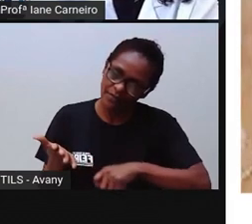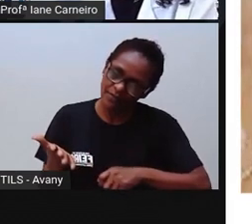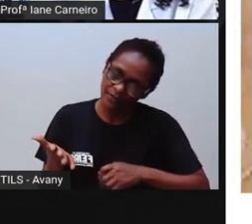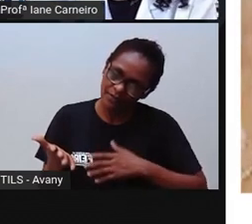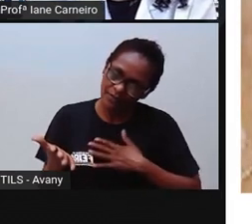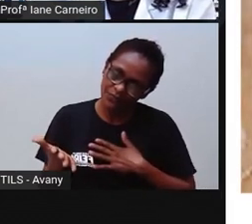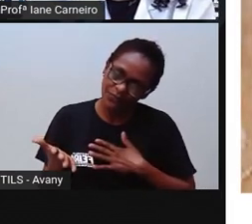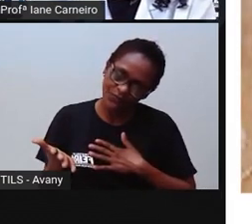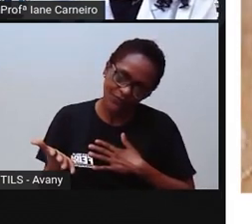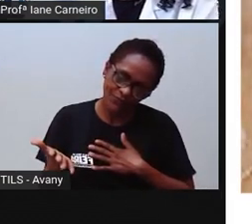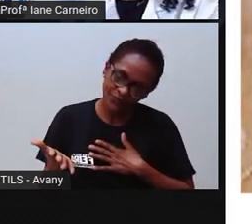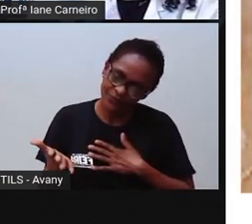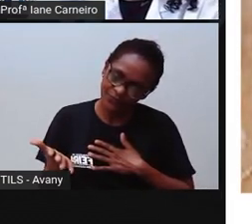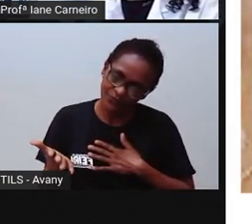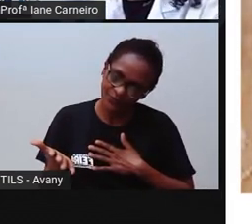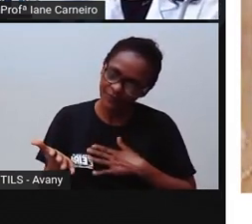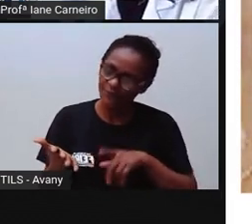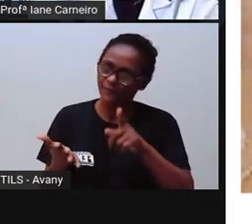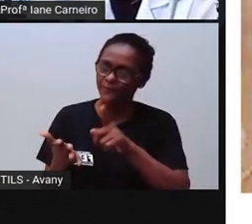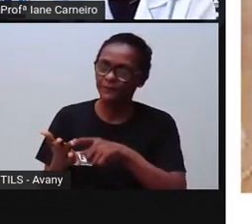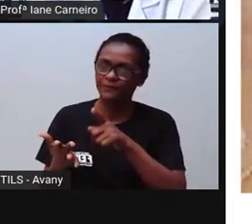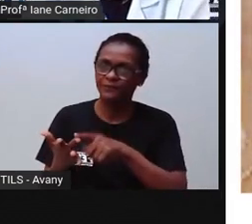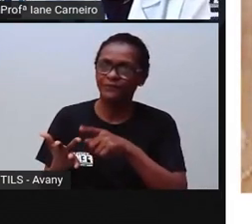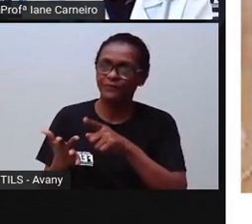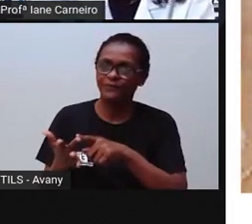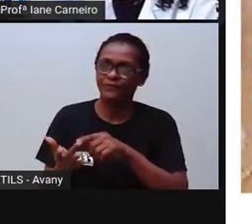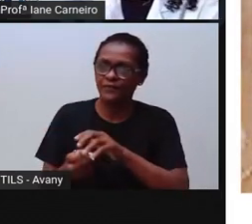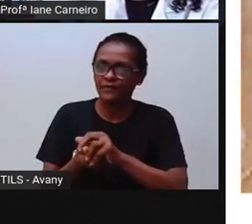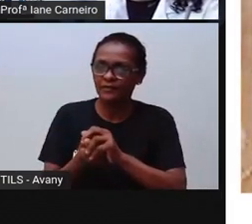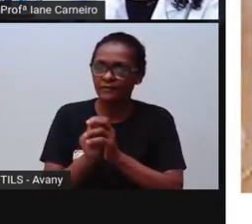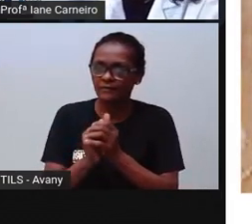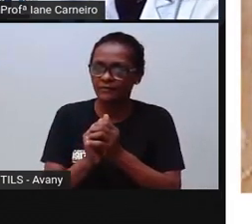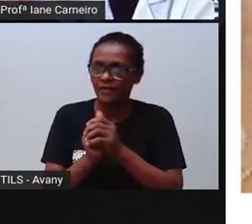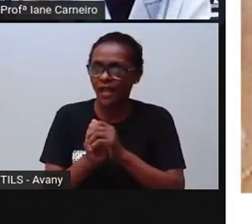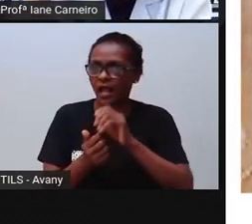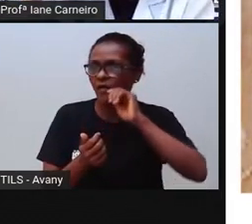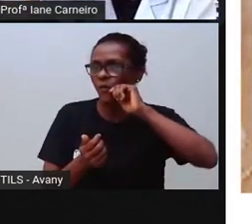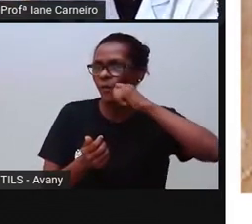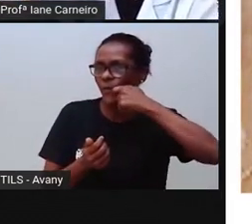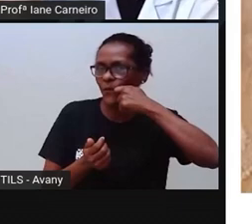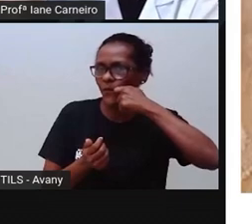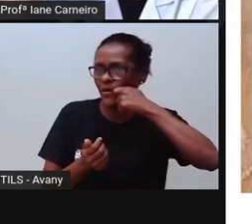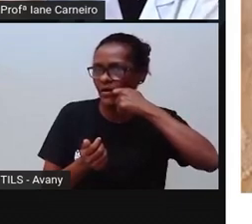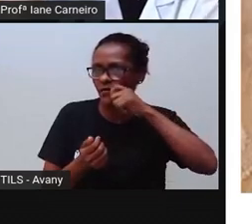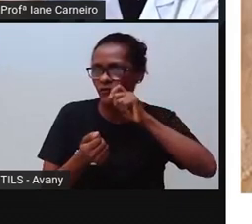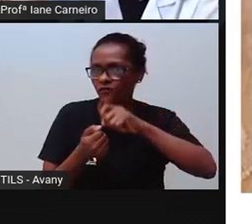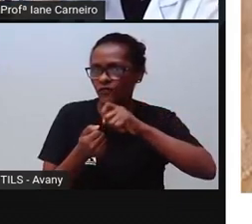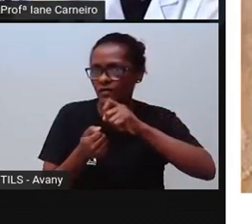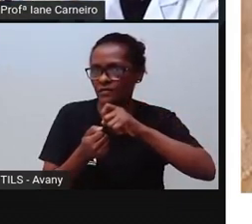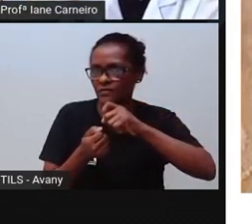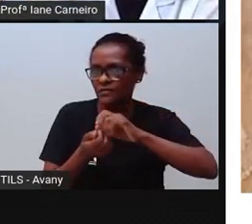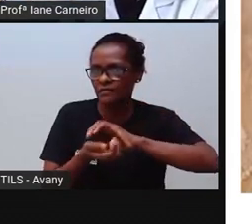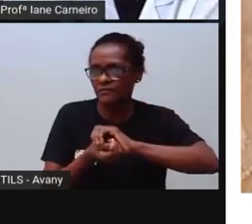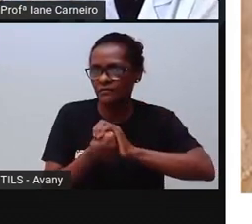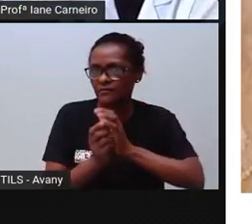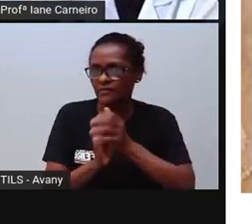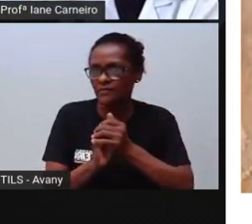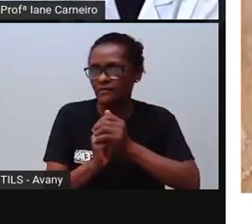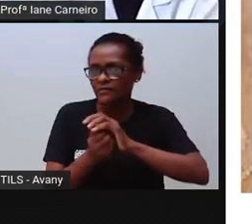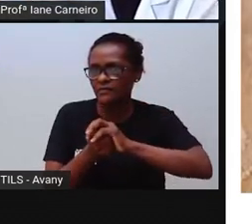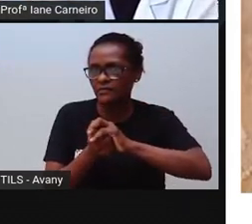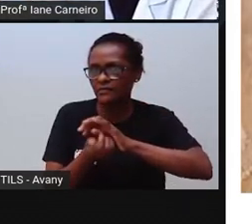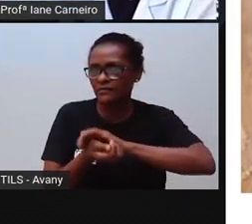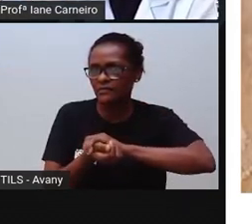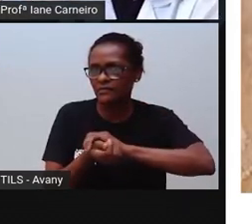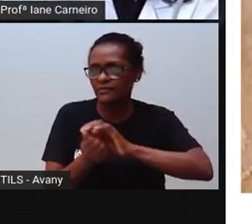Outra coisa, fazer artesanato ou trabalhos manuais. A Pró vai dar essa dica porque a Pró faz isso. Quando a